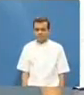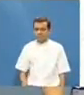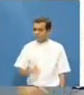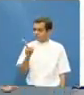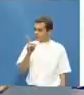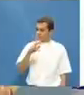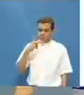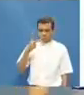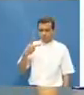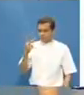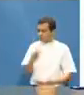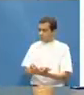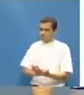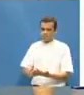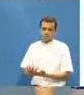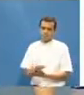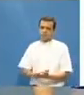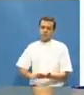ao que ela tinha dito